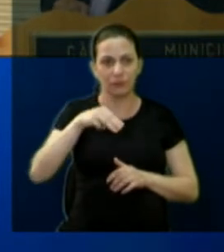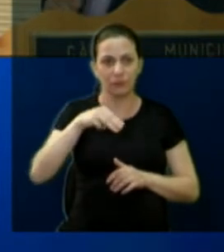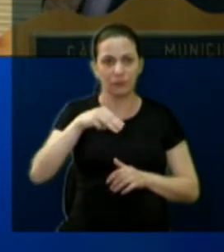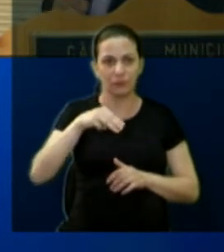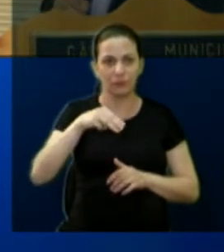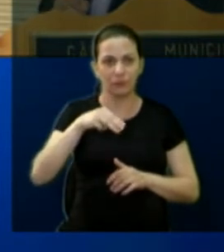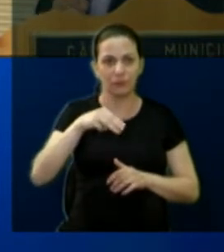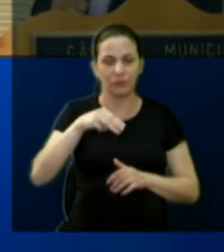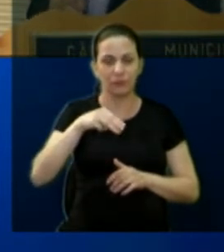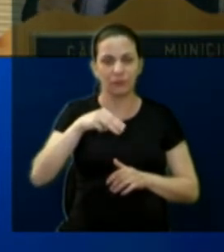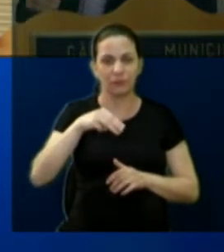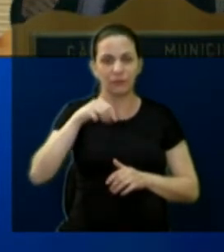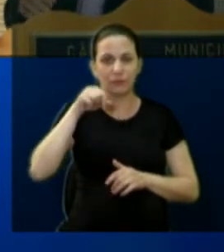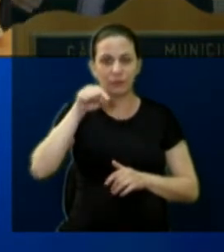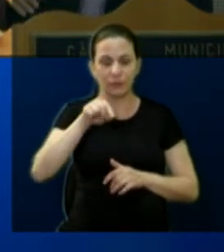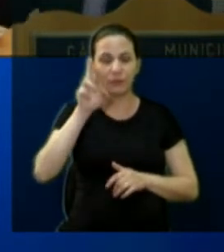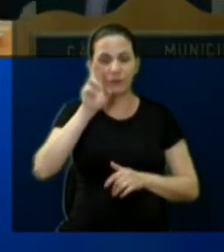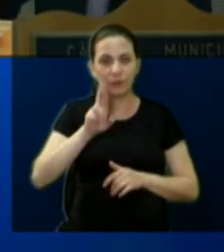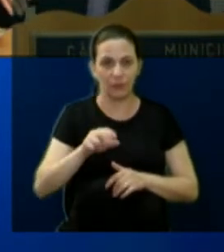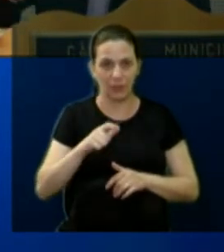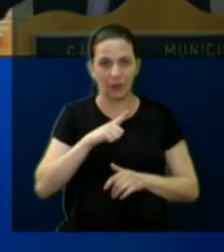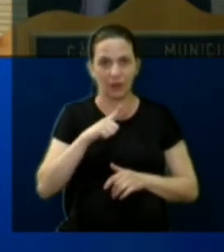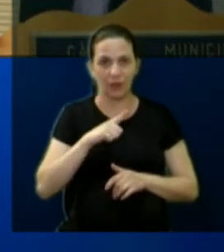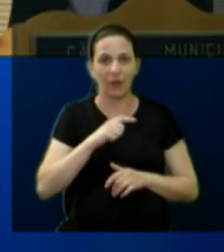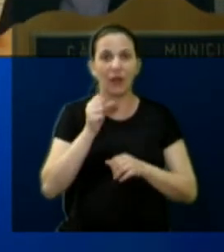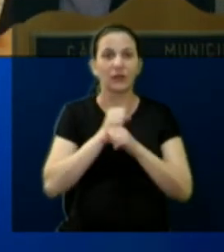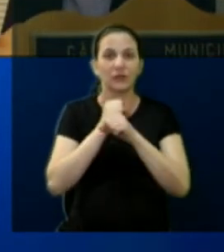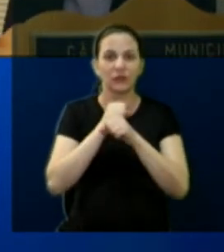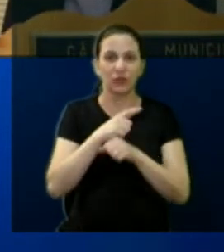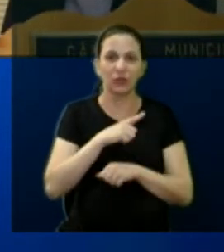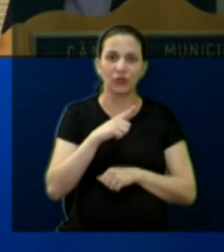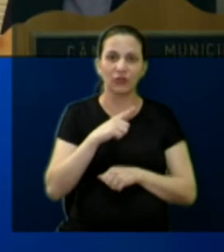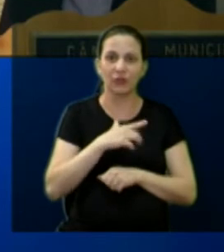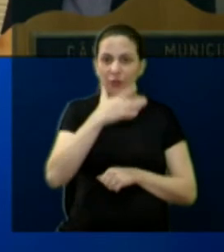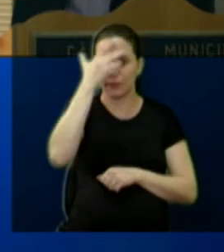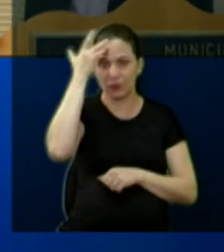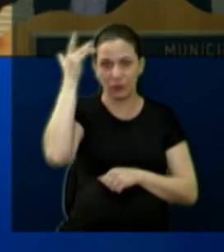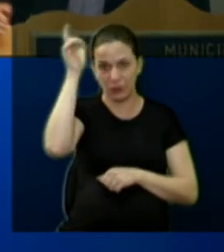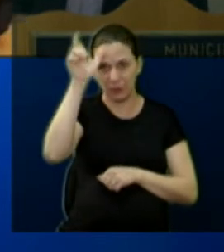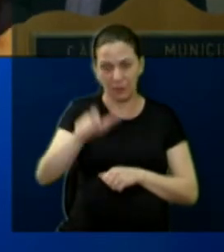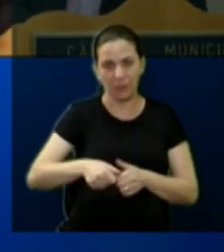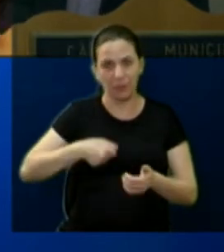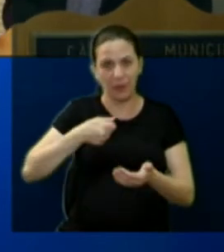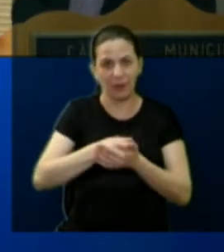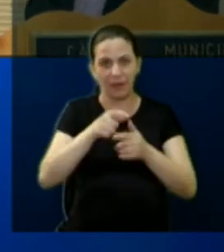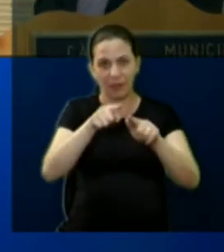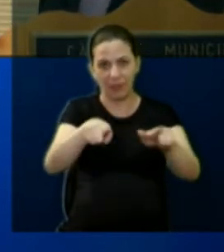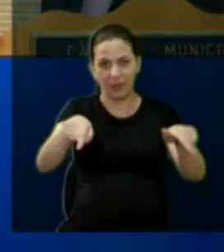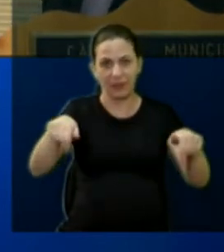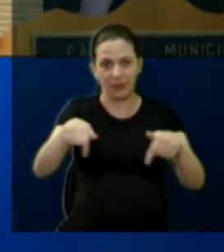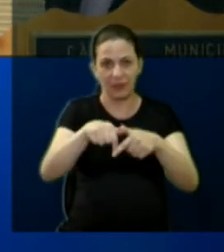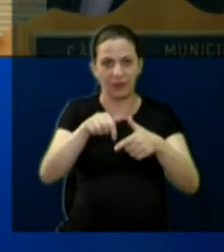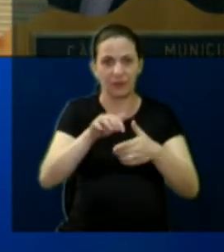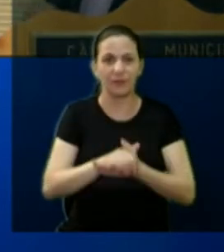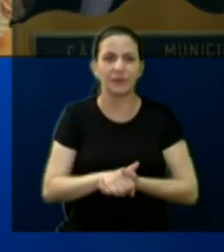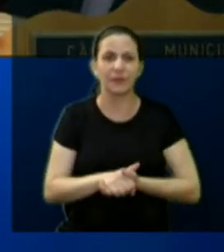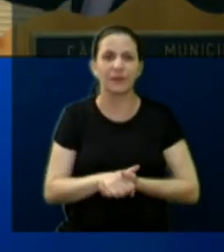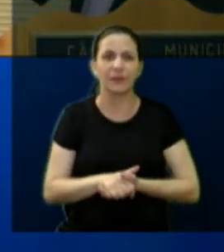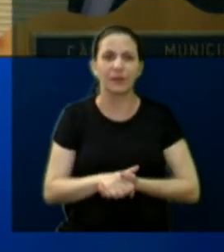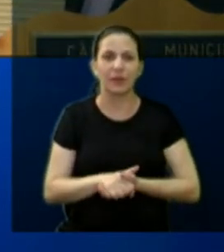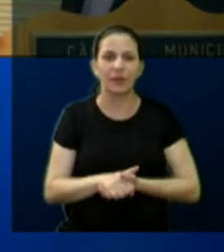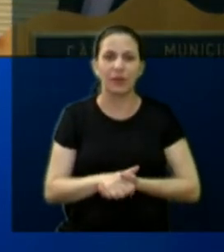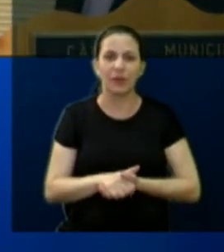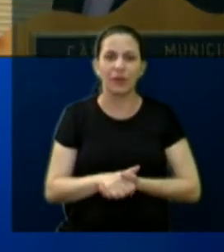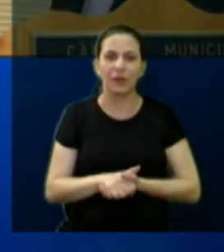41.865 reais o IPTU deste ano, que esse cidadão vai ter que pagar por essa área dele. E,